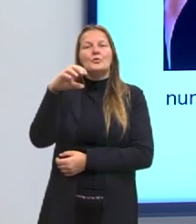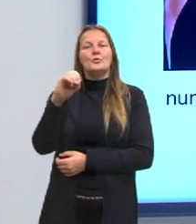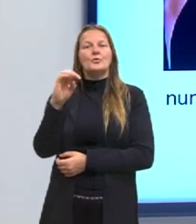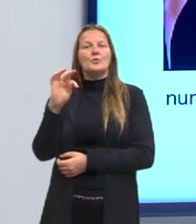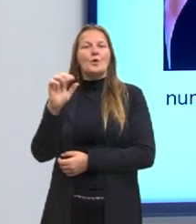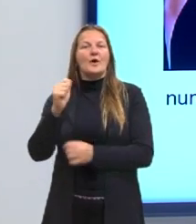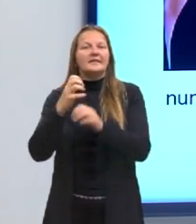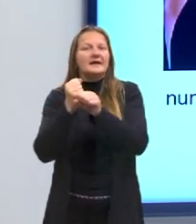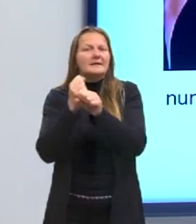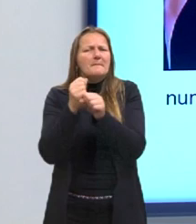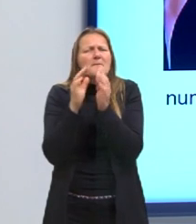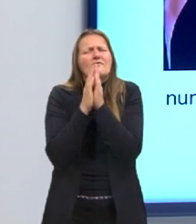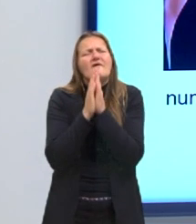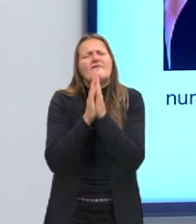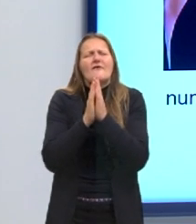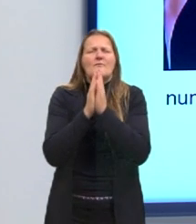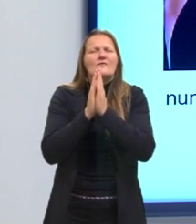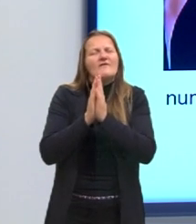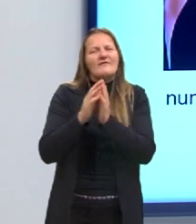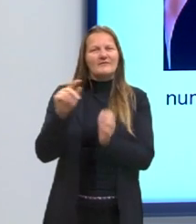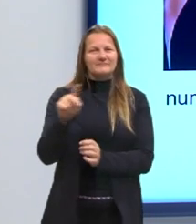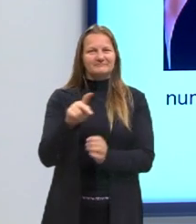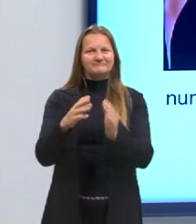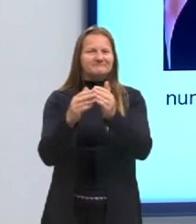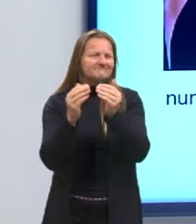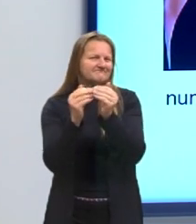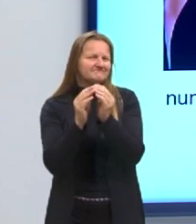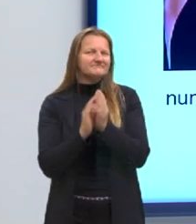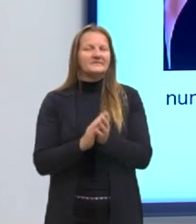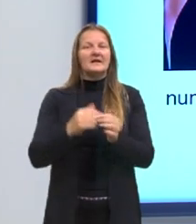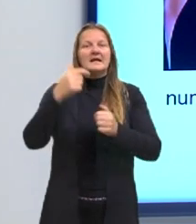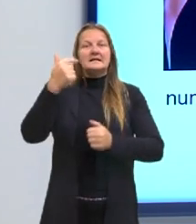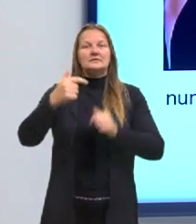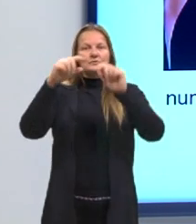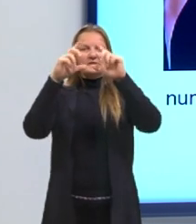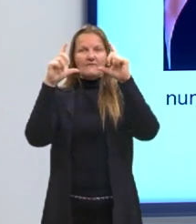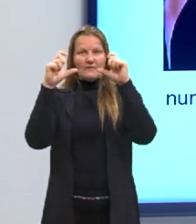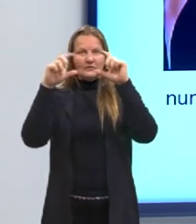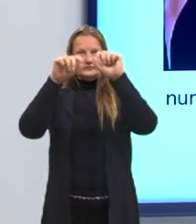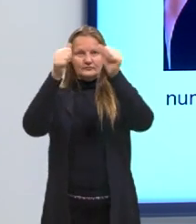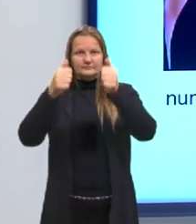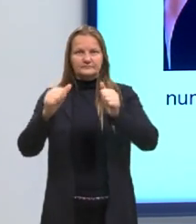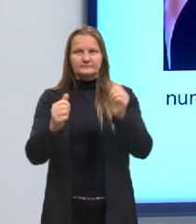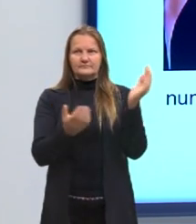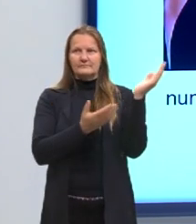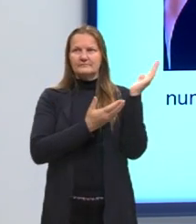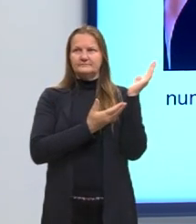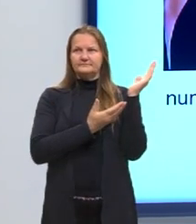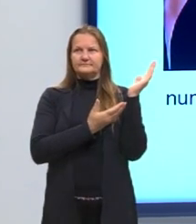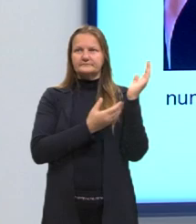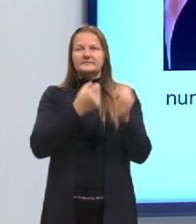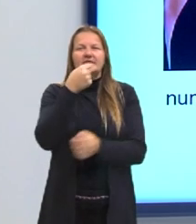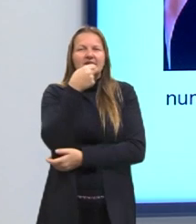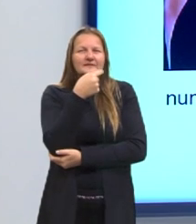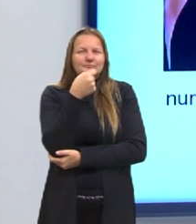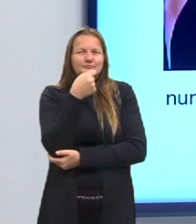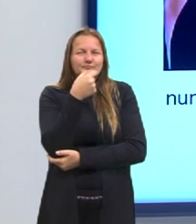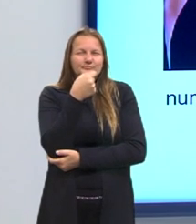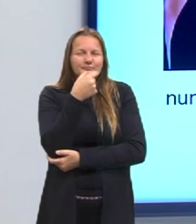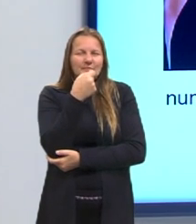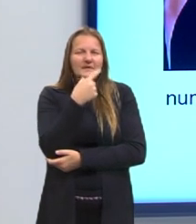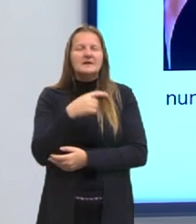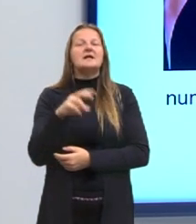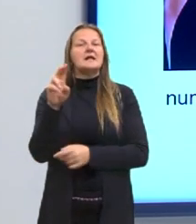que eu só preciso de um pontinho. Beleza. Na segunda imagem, aí a gente tem um meme muito interessante,